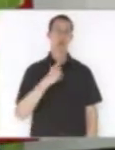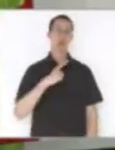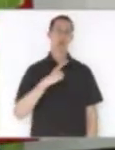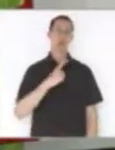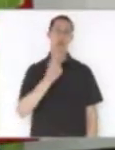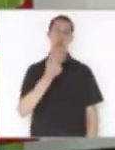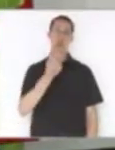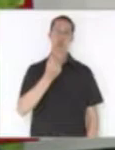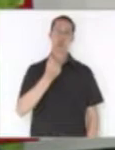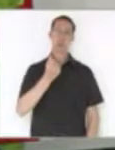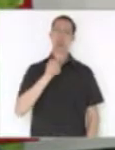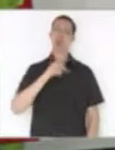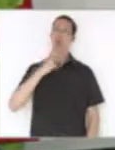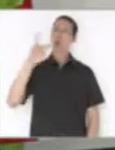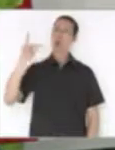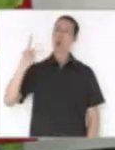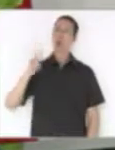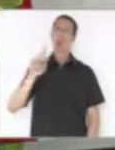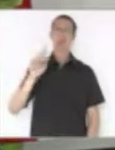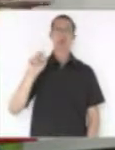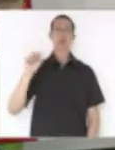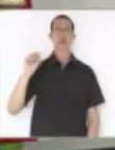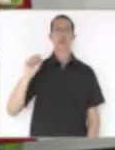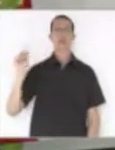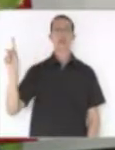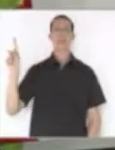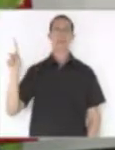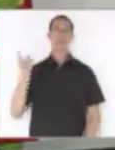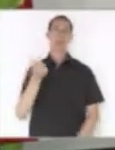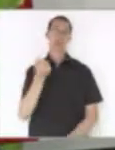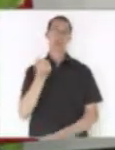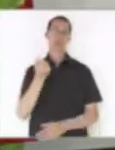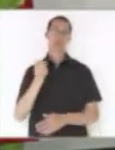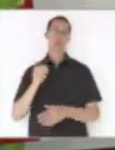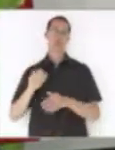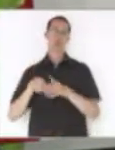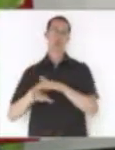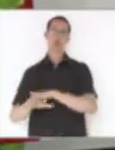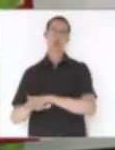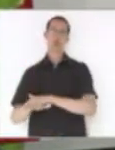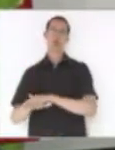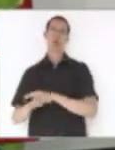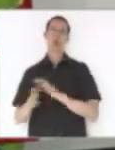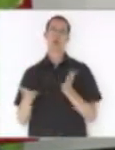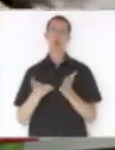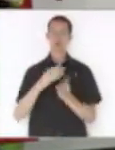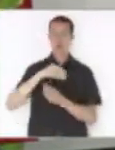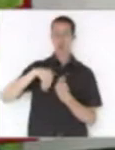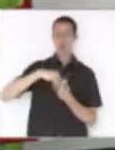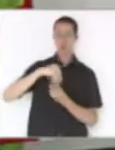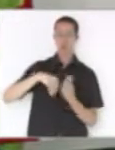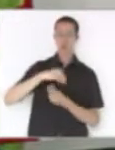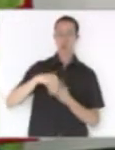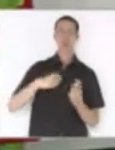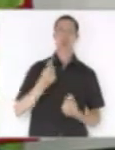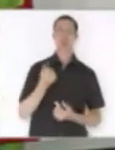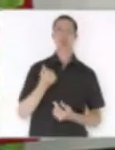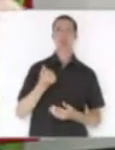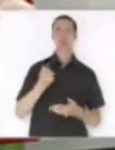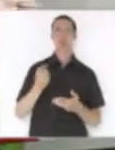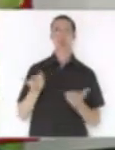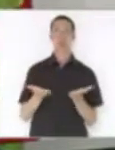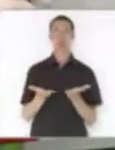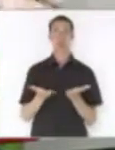Previdência para pagar os aposentados, está parado. Vamos misturar agora com o recurso atual para pagar os aposentados atuais.